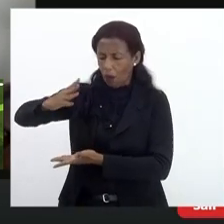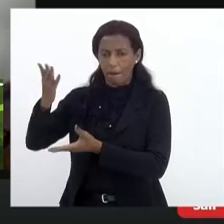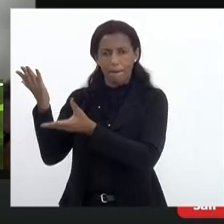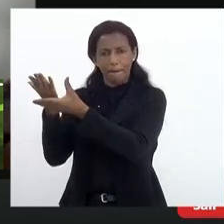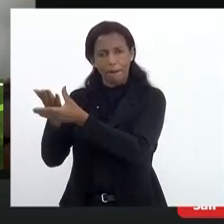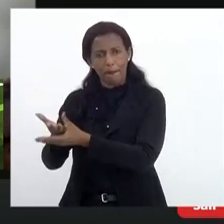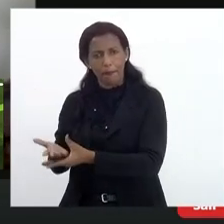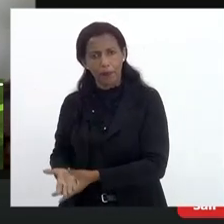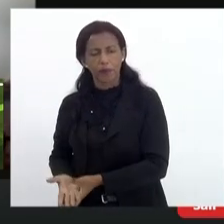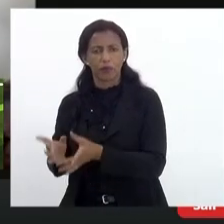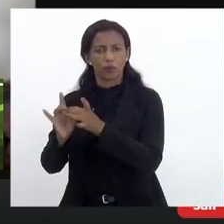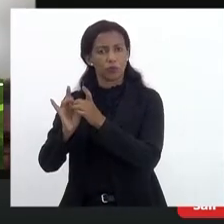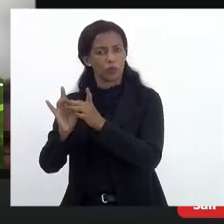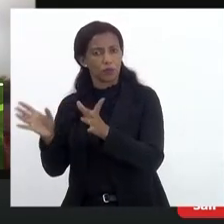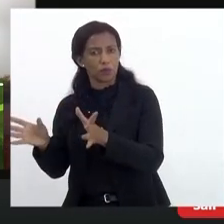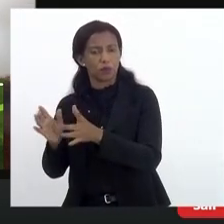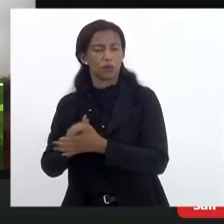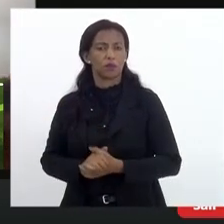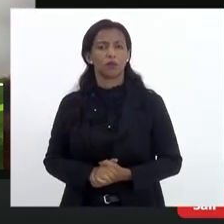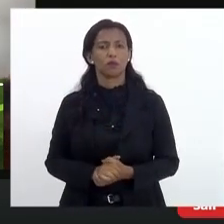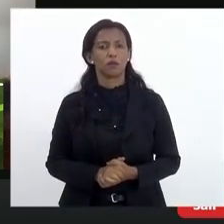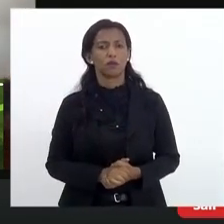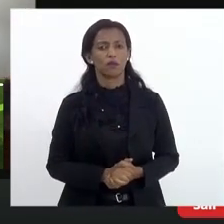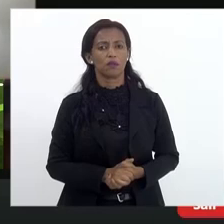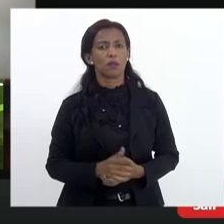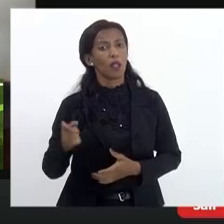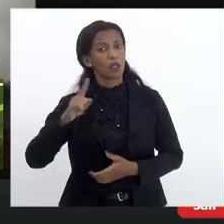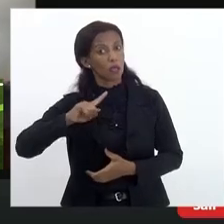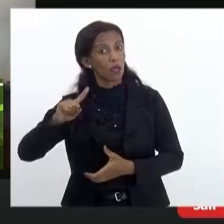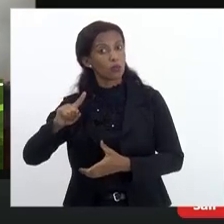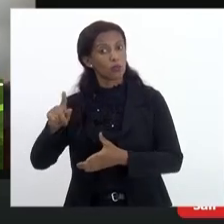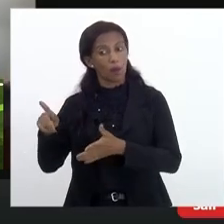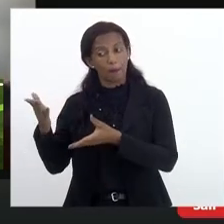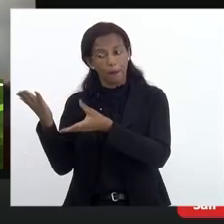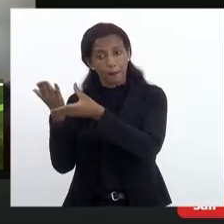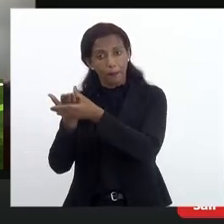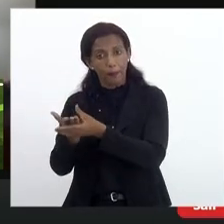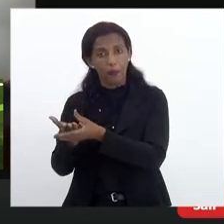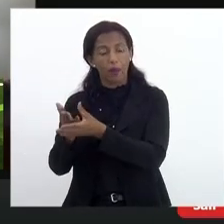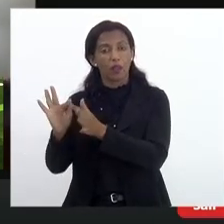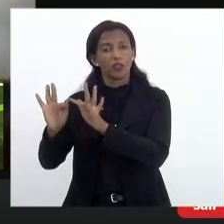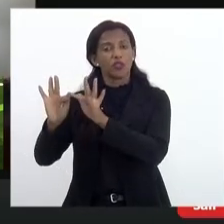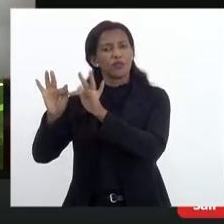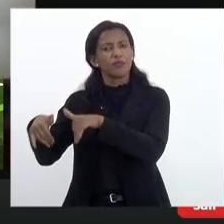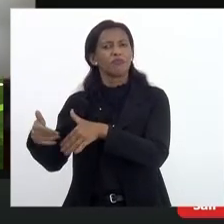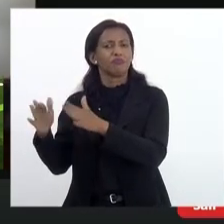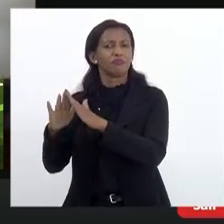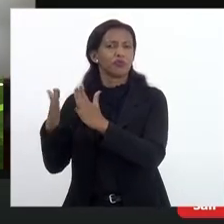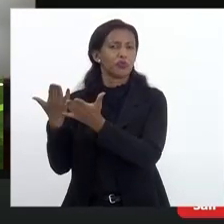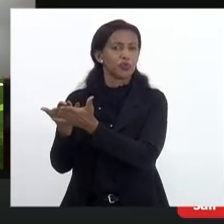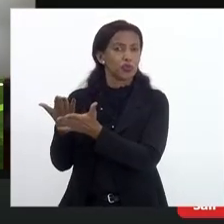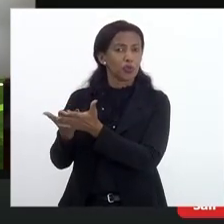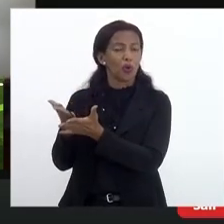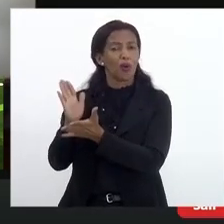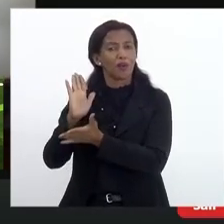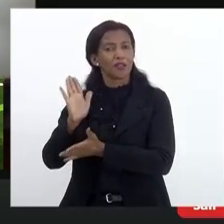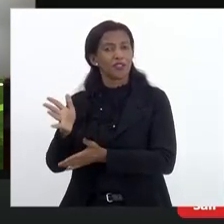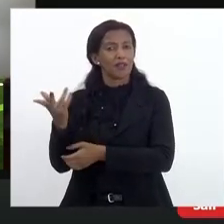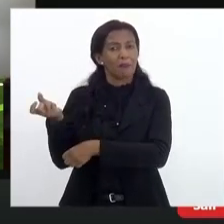processos de autorização, não só esses, processos de encerramento de escolas que estavam ali